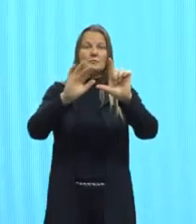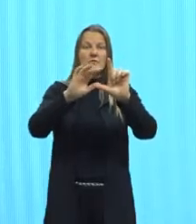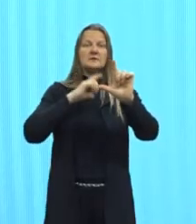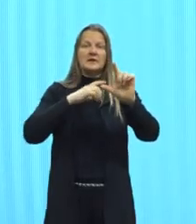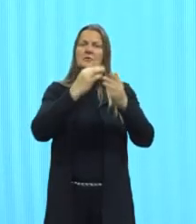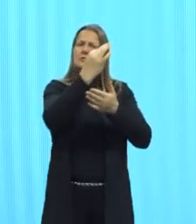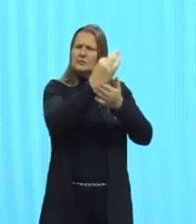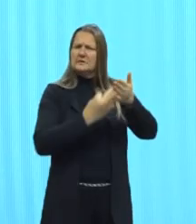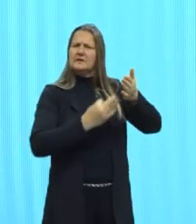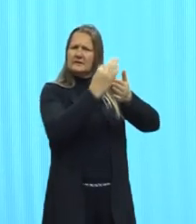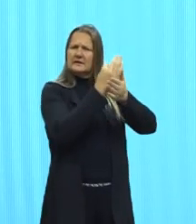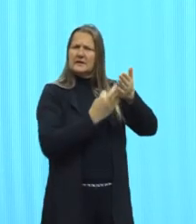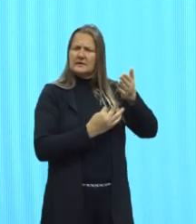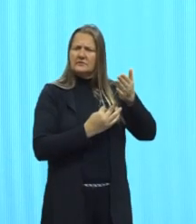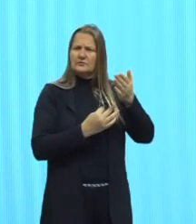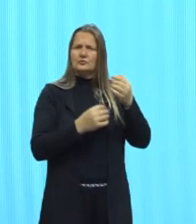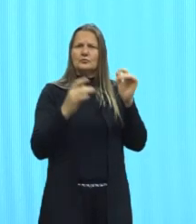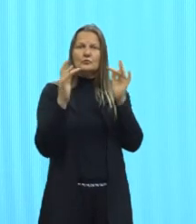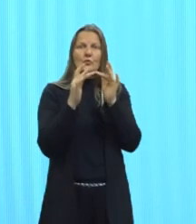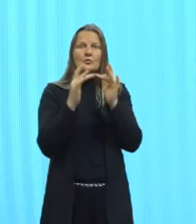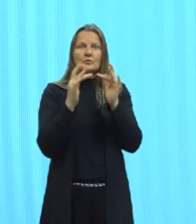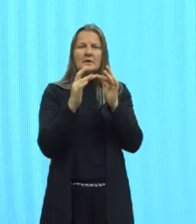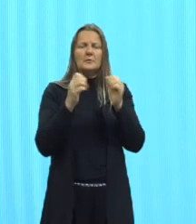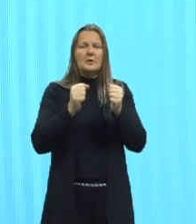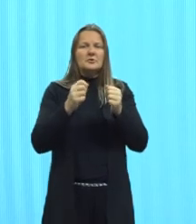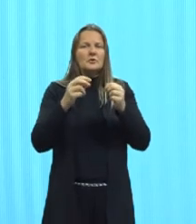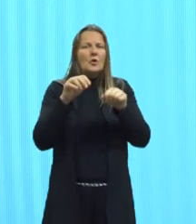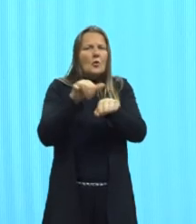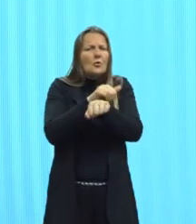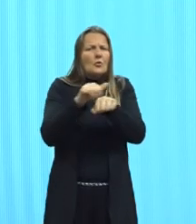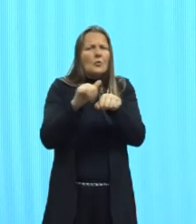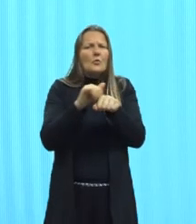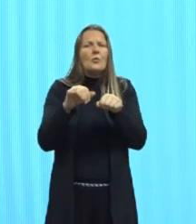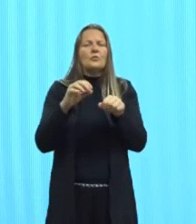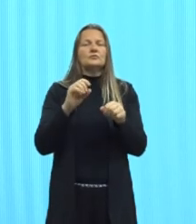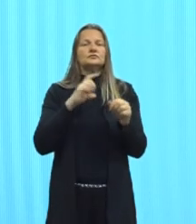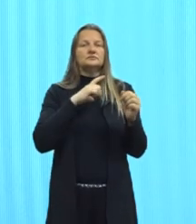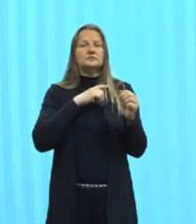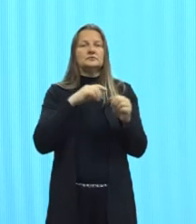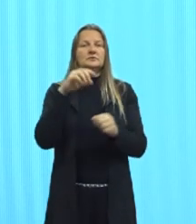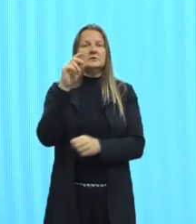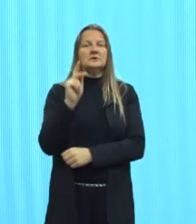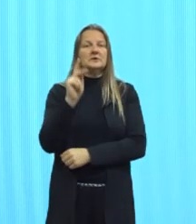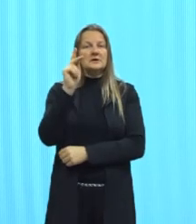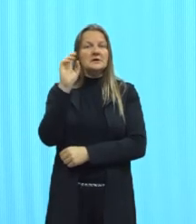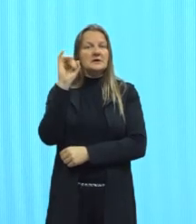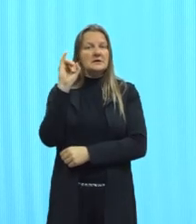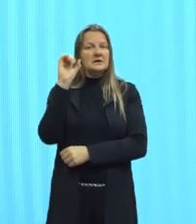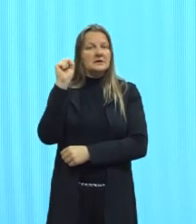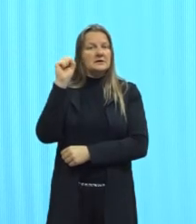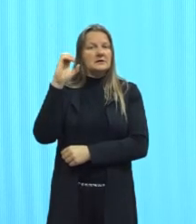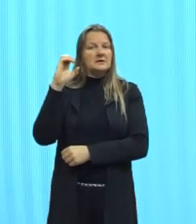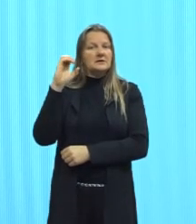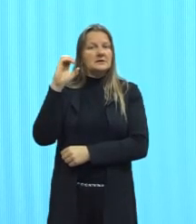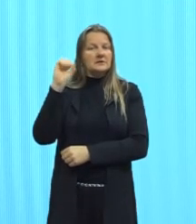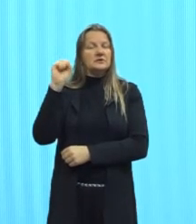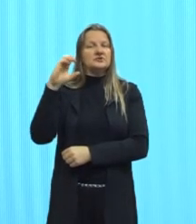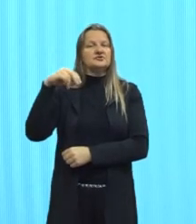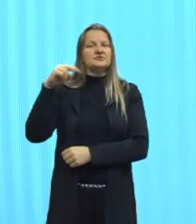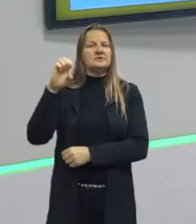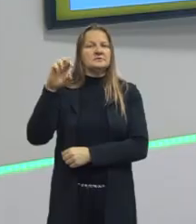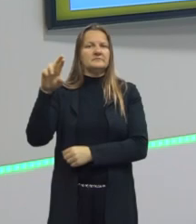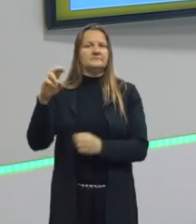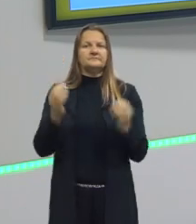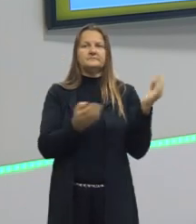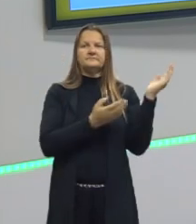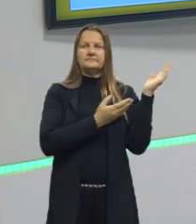as formas de governo aí do presidente Kirchner, né, que foi o único ali que a gente pode ver, que